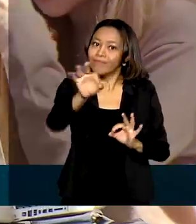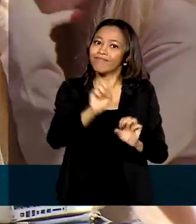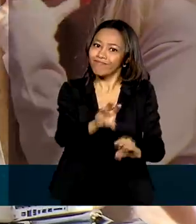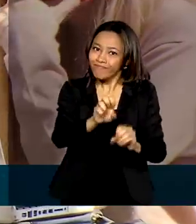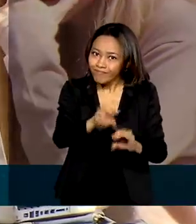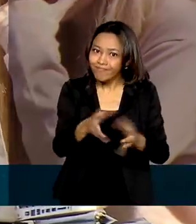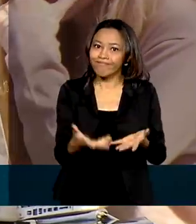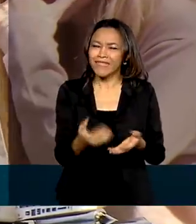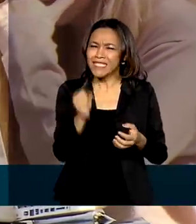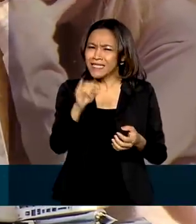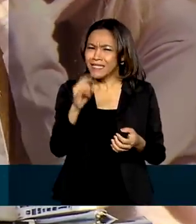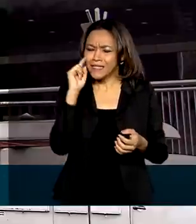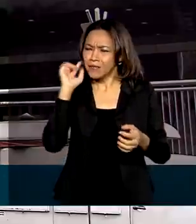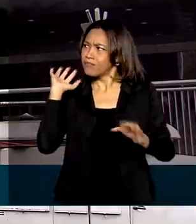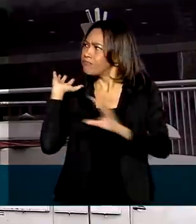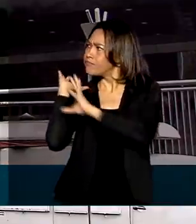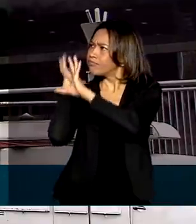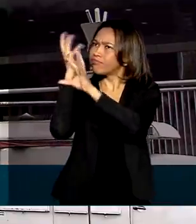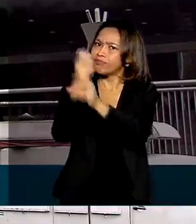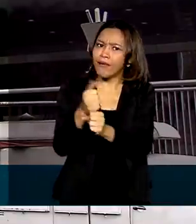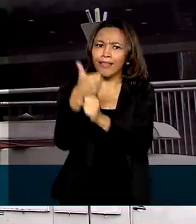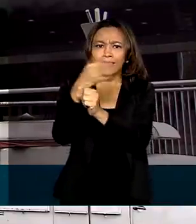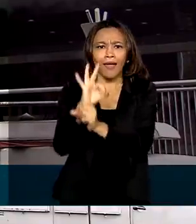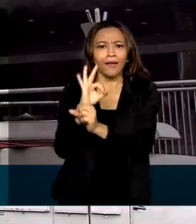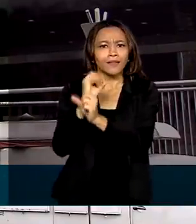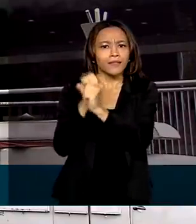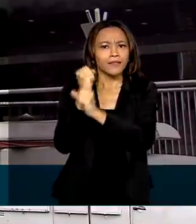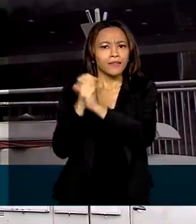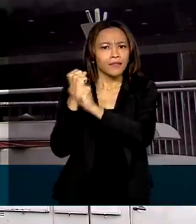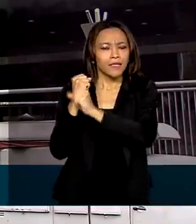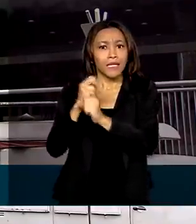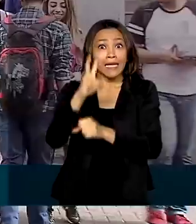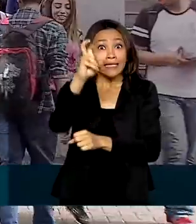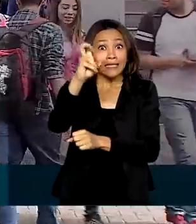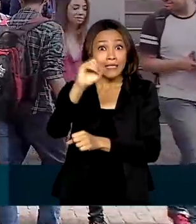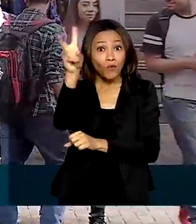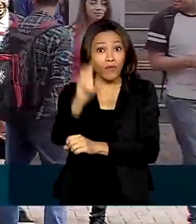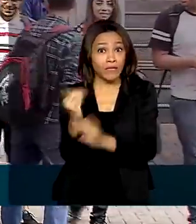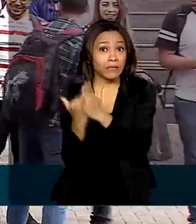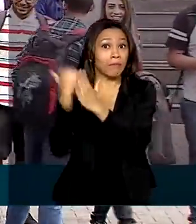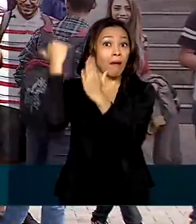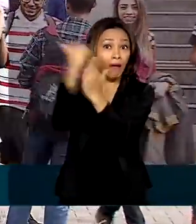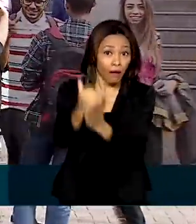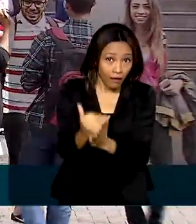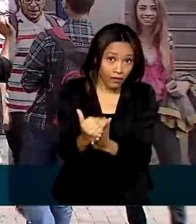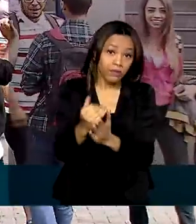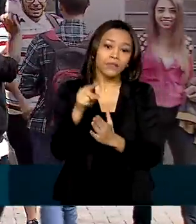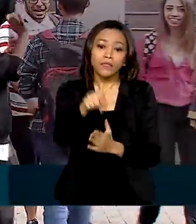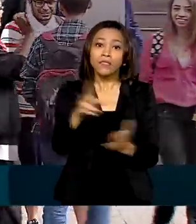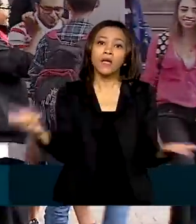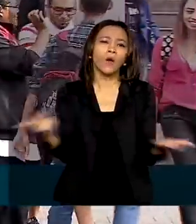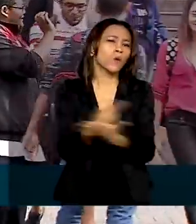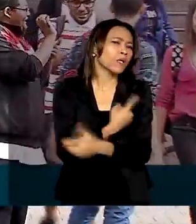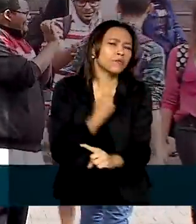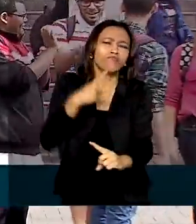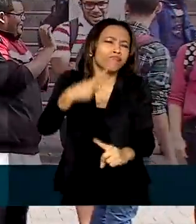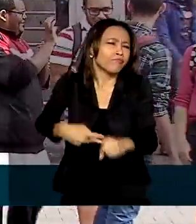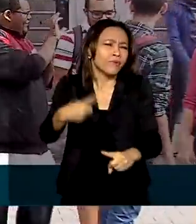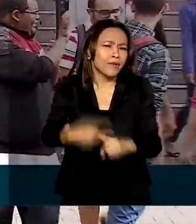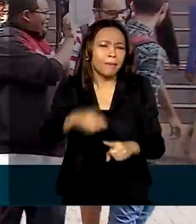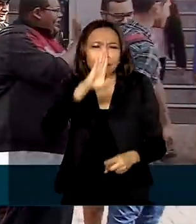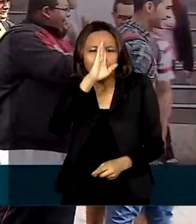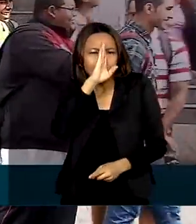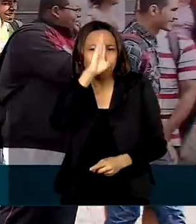olharmos nos últimos 10 anos, o número é cinco vezes maior. O crescimento ocorre principalmente nas